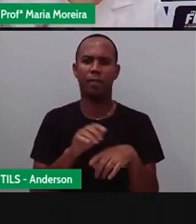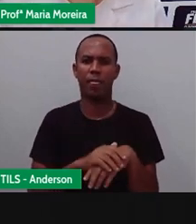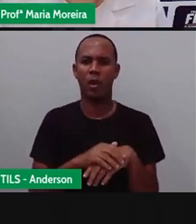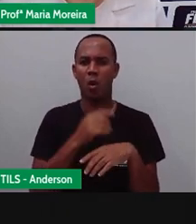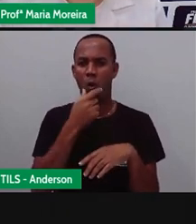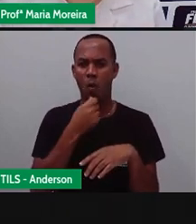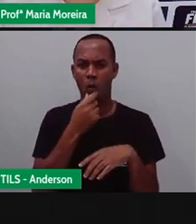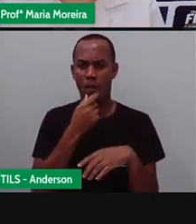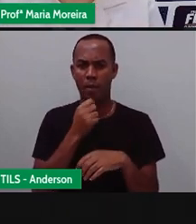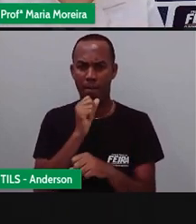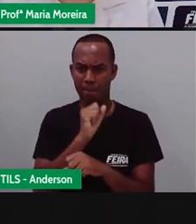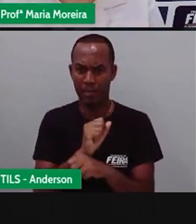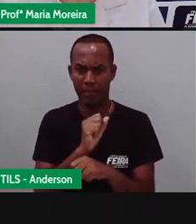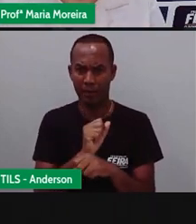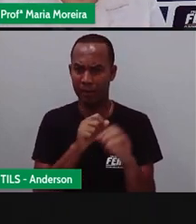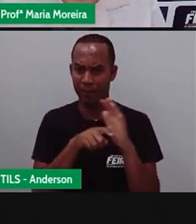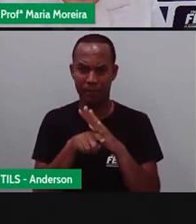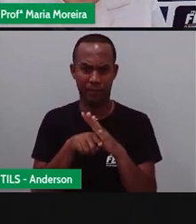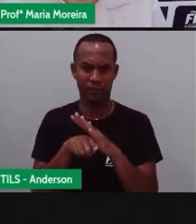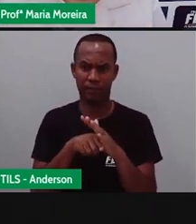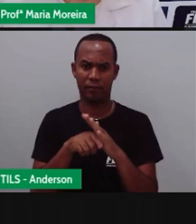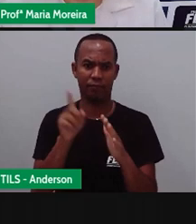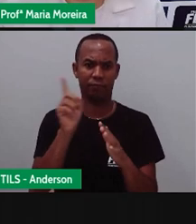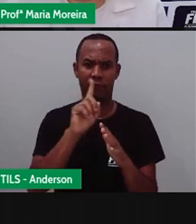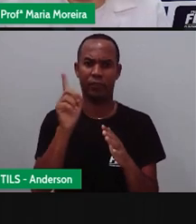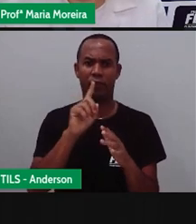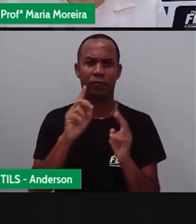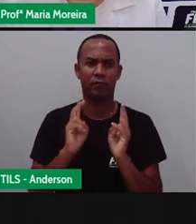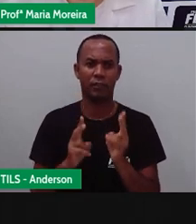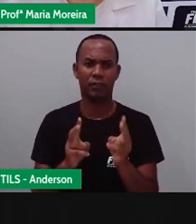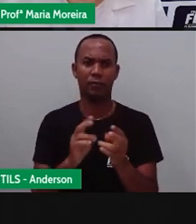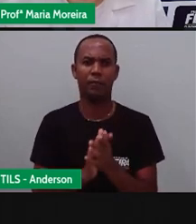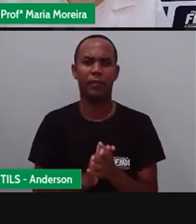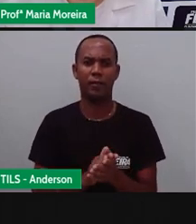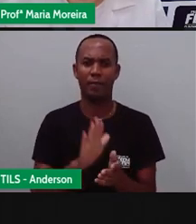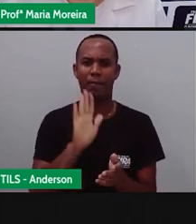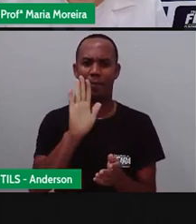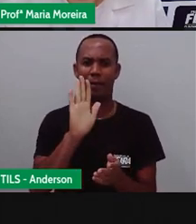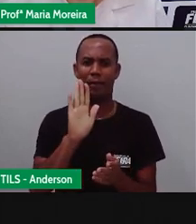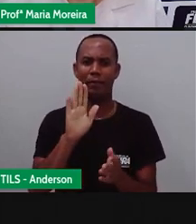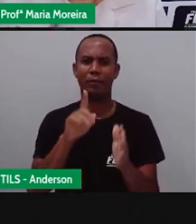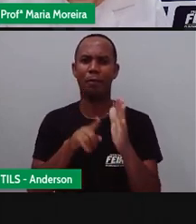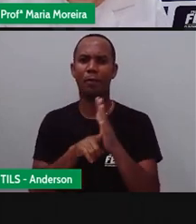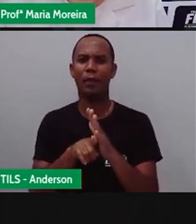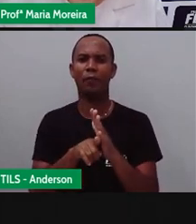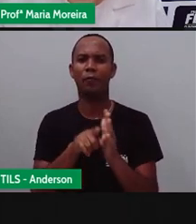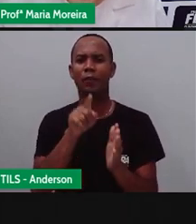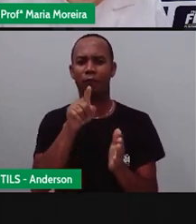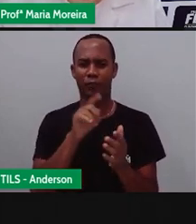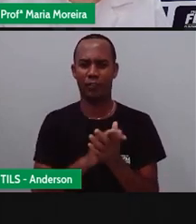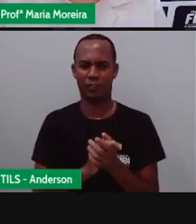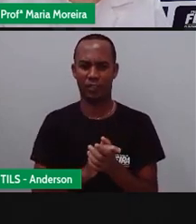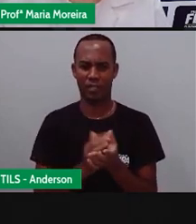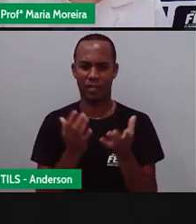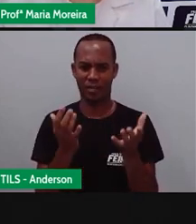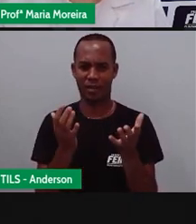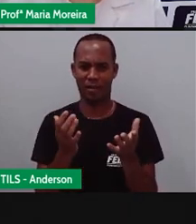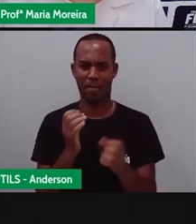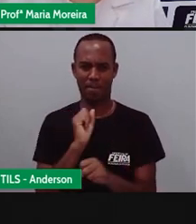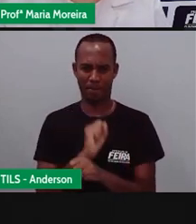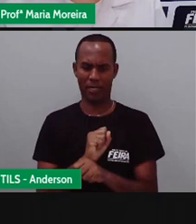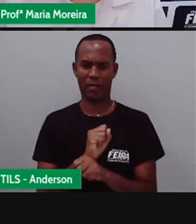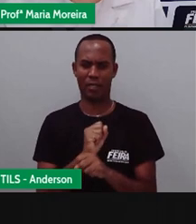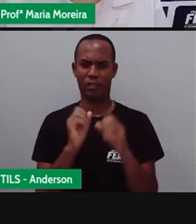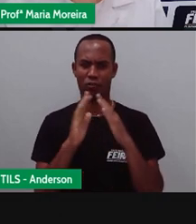ele não para de pesquisar e ele não para de estudar. E aí, minha pergunta para vocês é, você vai querer parar de estudar?